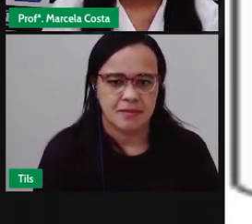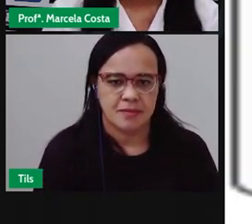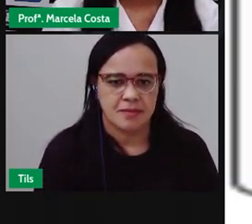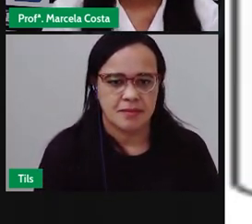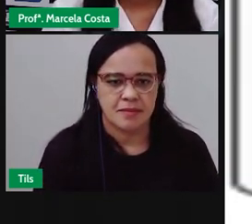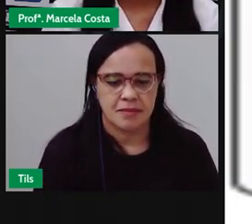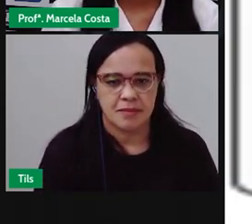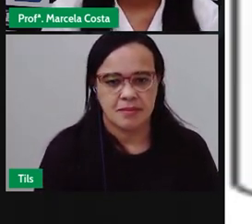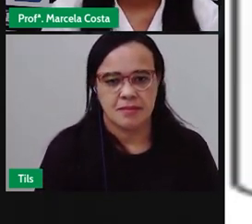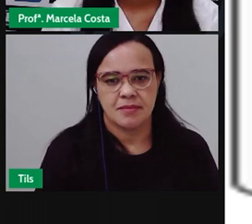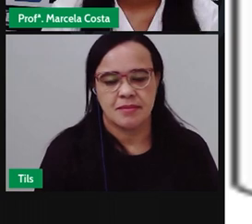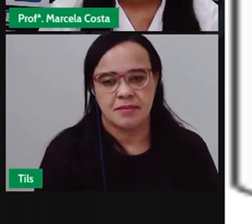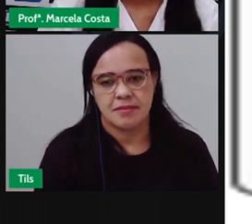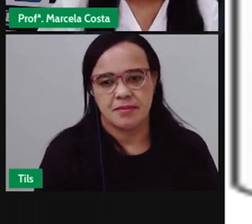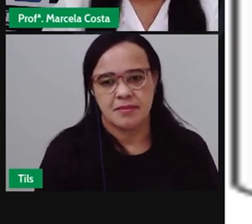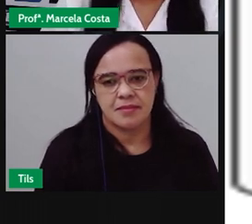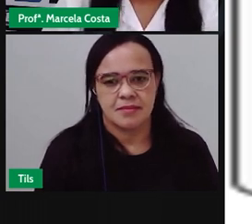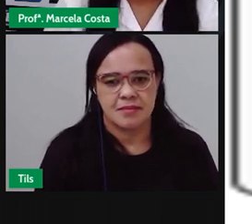Olha